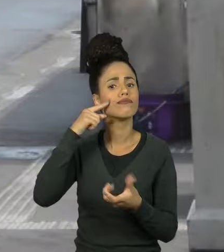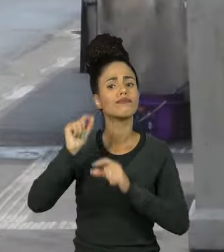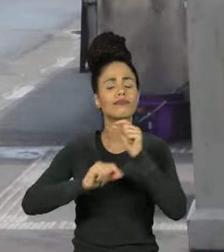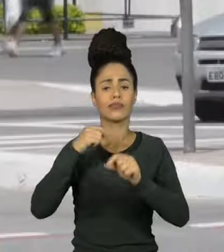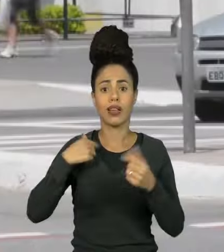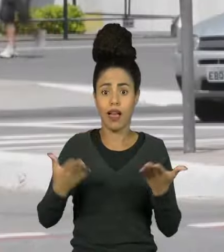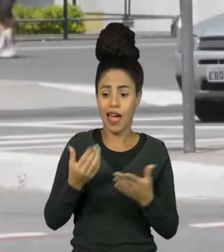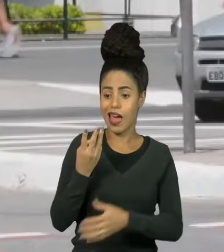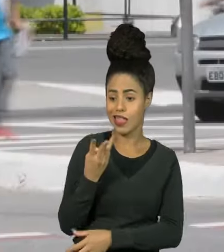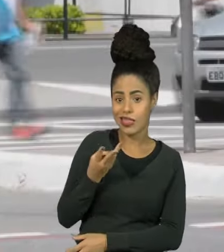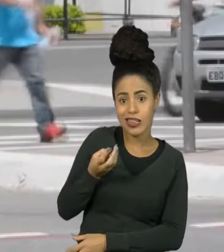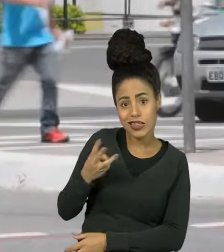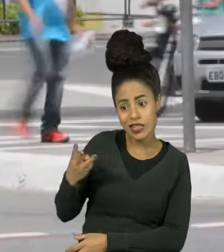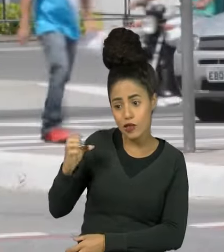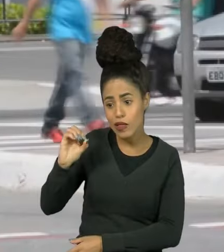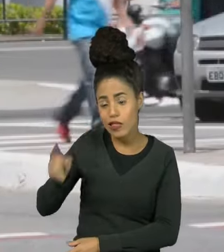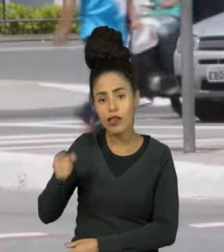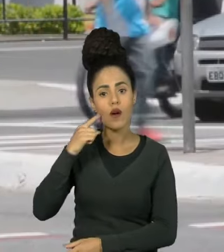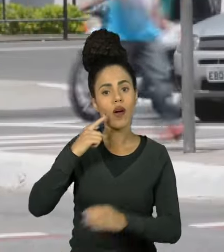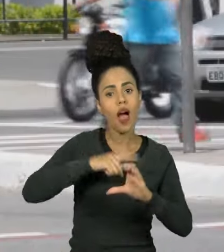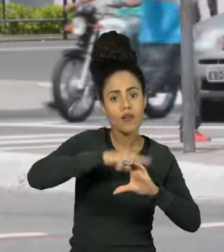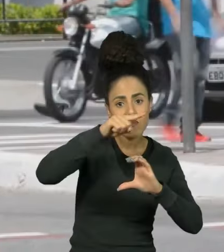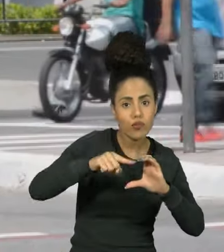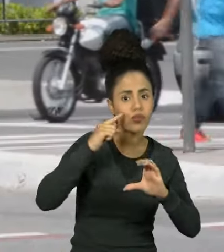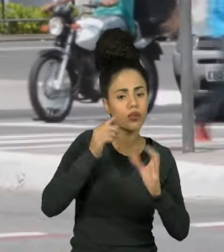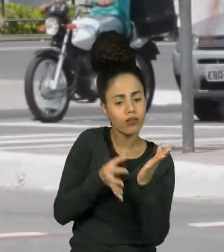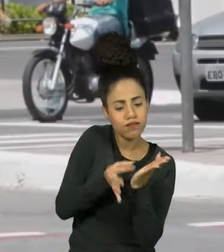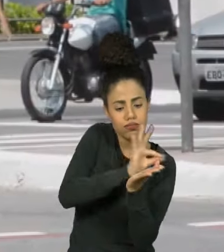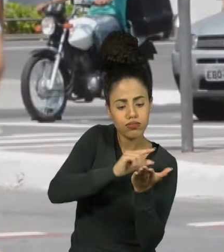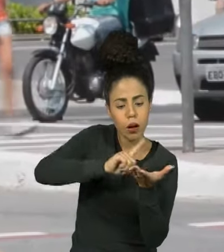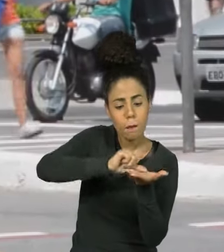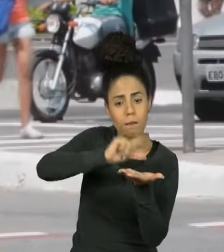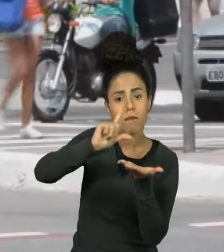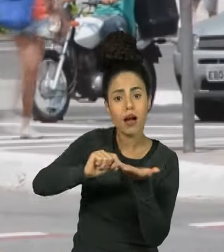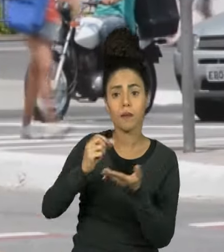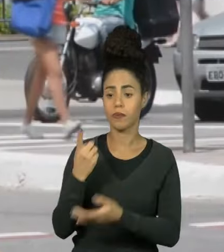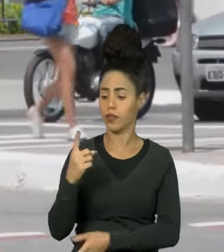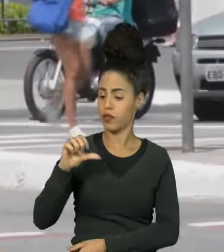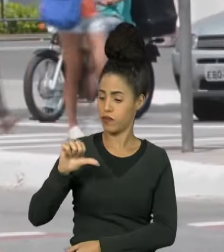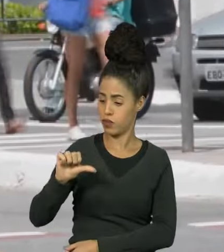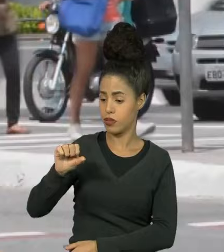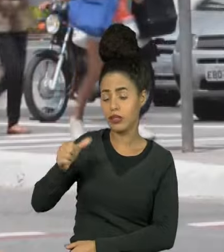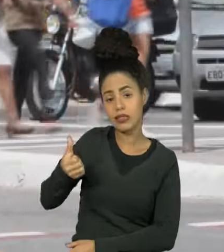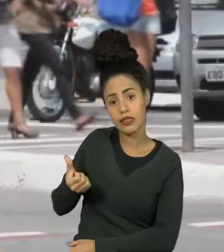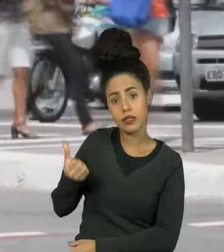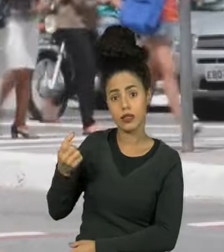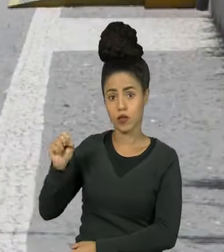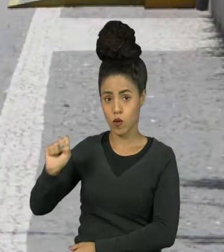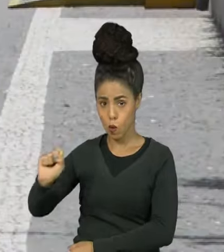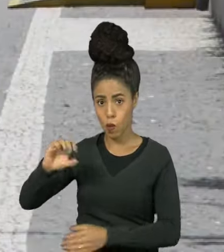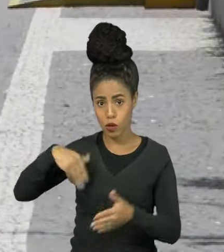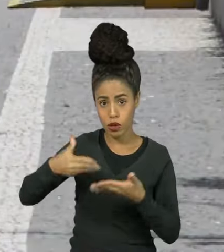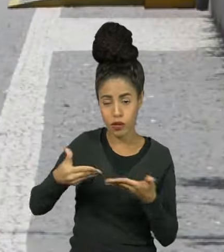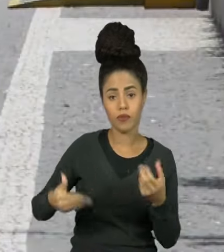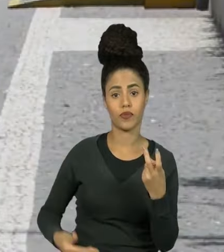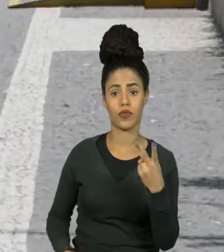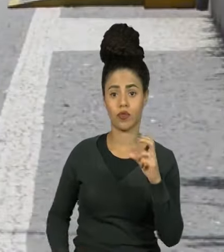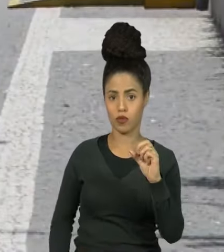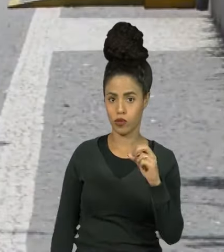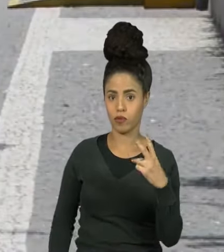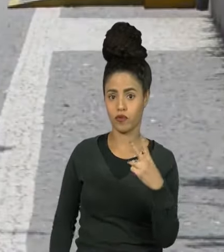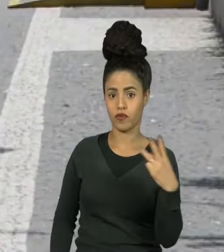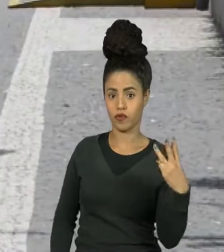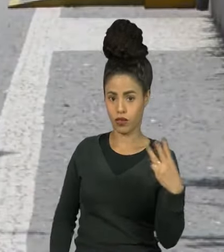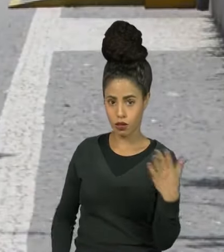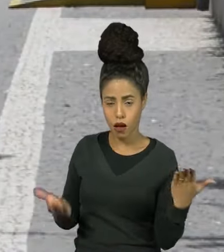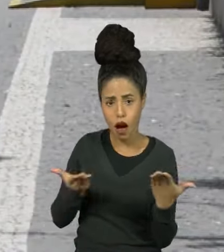de mais de 330 artigos científicos, escritos entre 1968 e 2023,